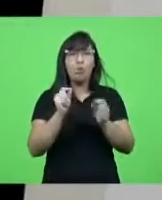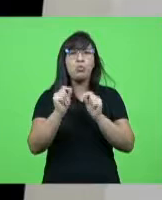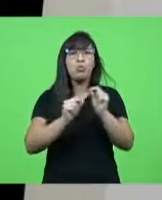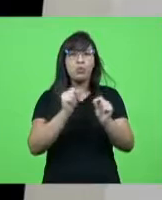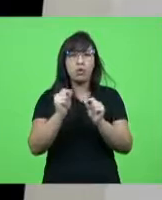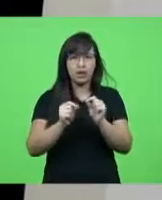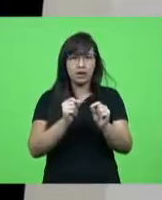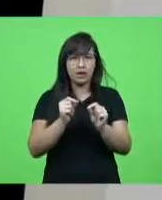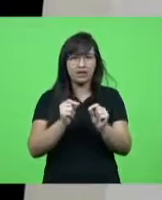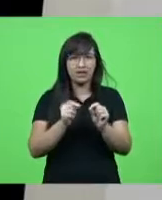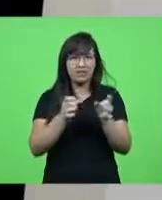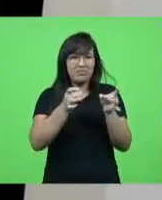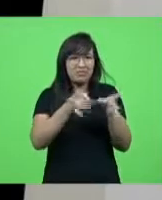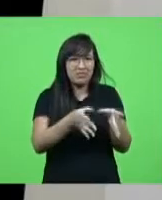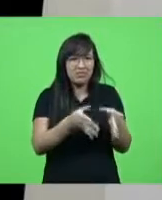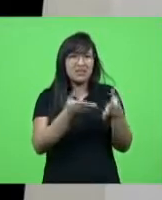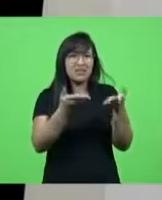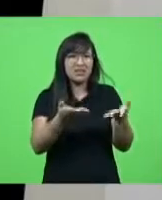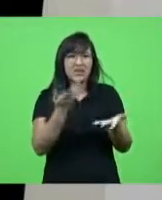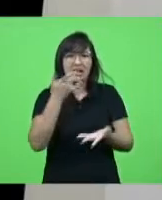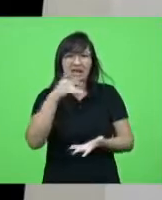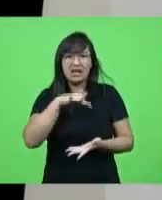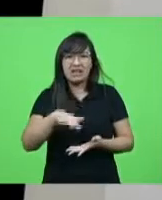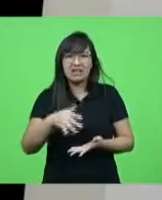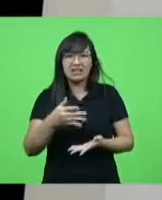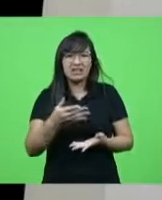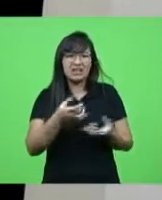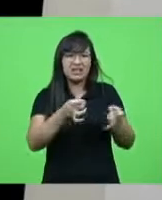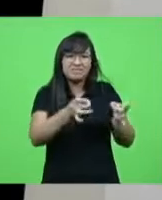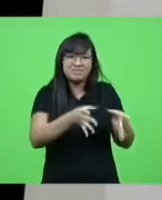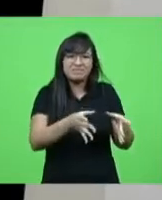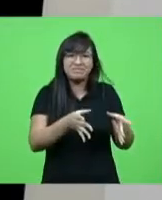a negligência o abandono ou seja crianças que ficam abandonadas